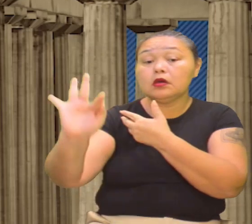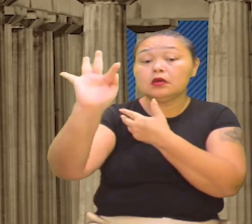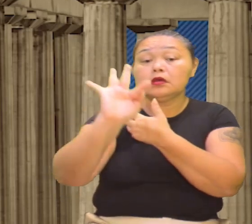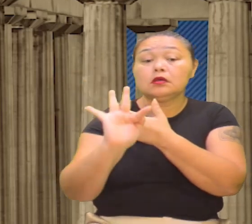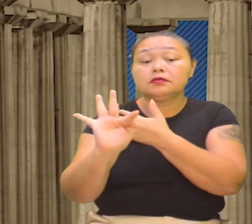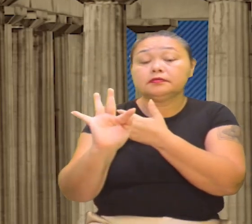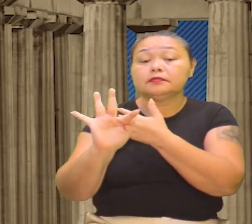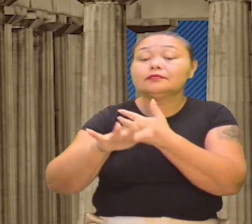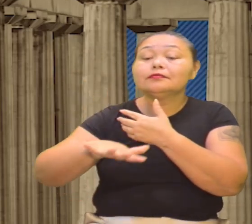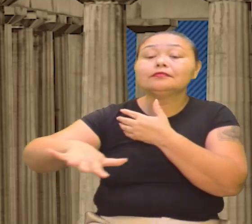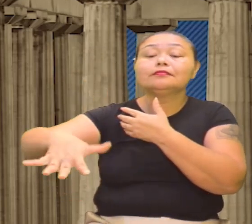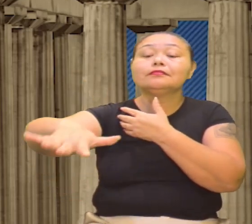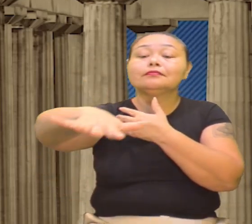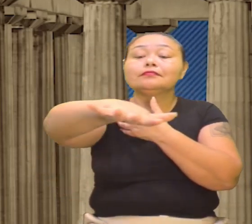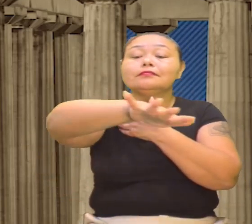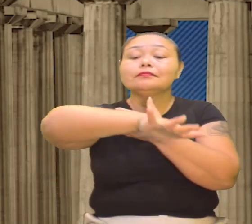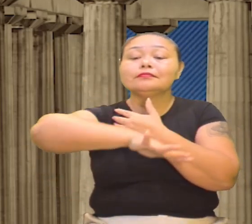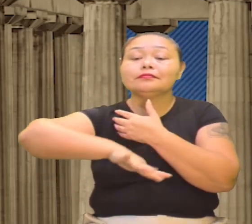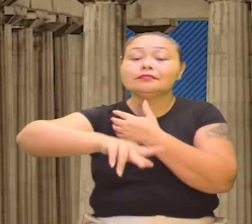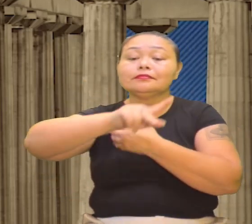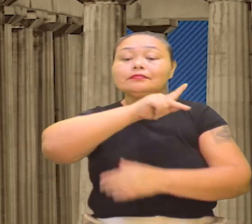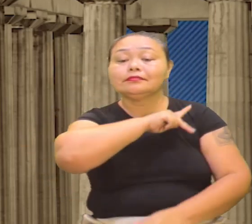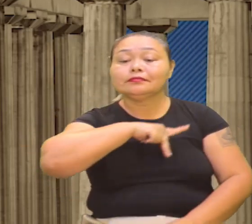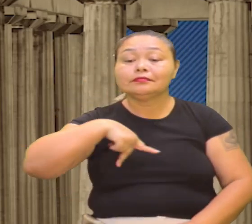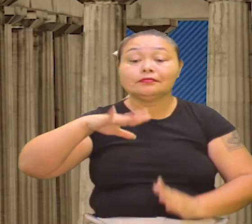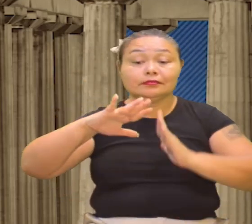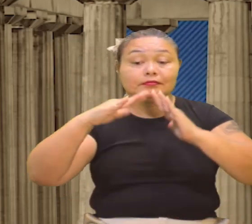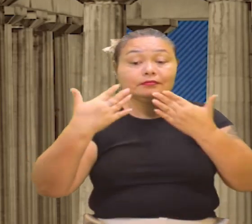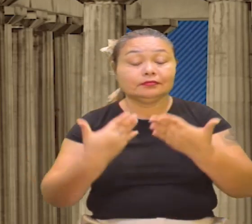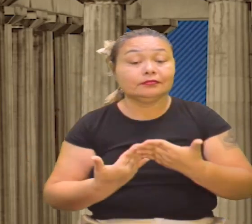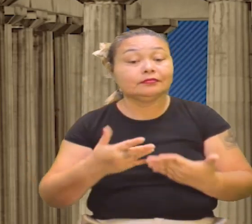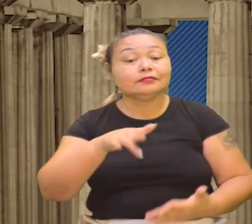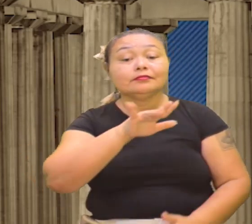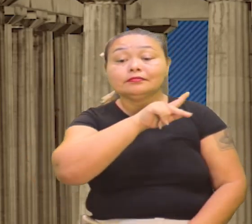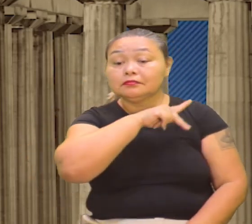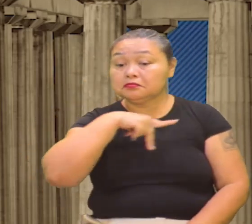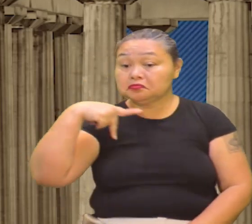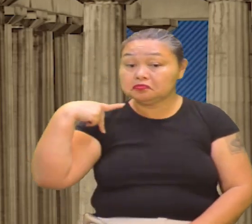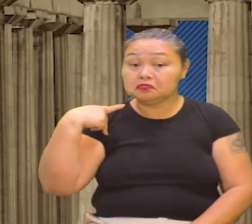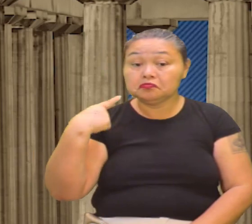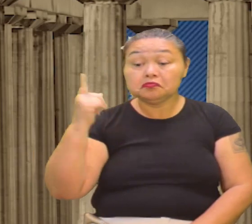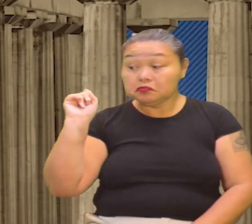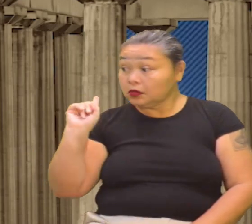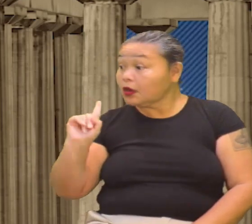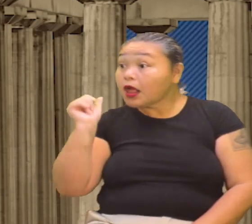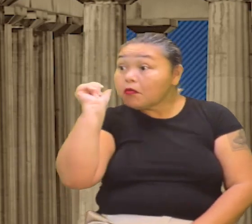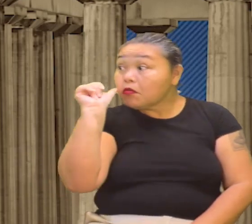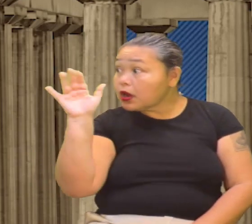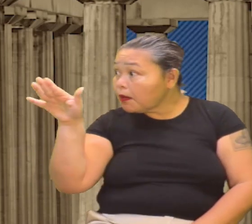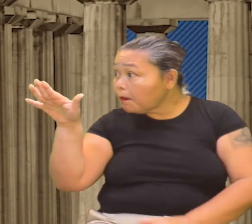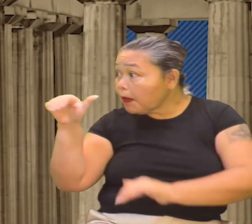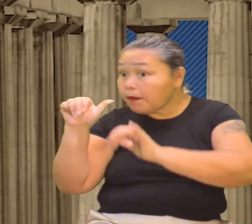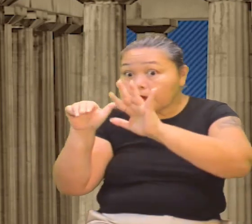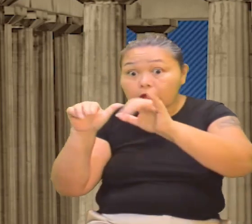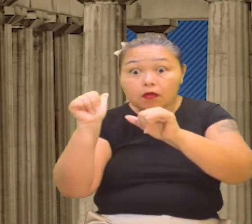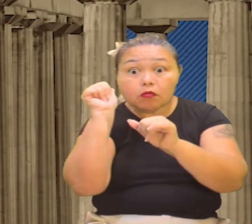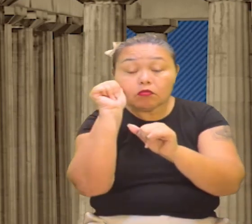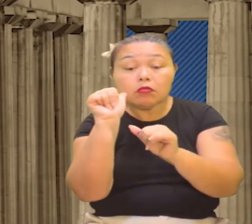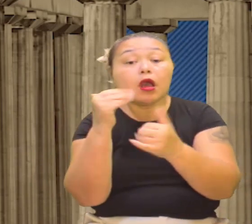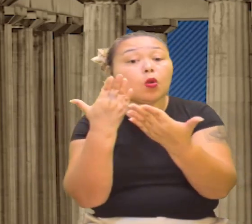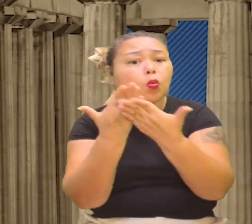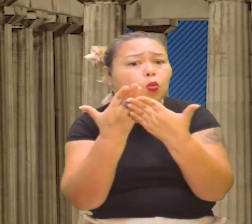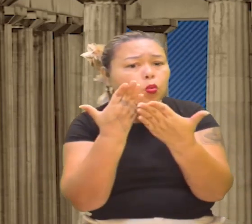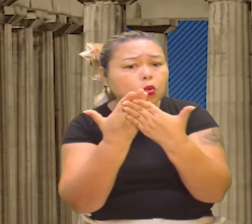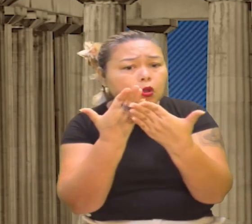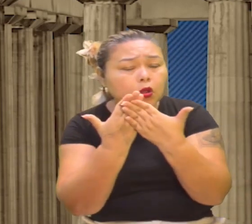chamava a escola de Platão, então, a escola dele, ele trouxe as mulheres para estudar, então, mulheres estudaram, e